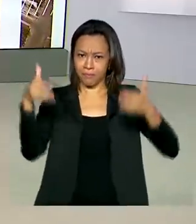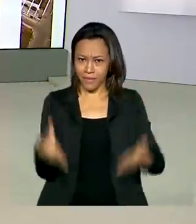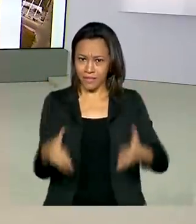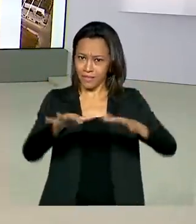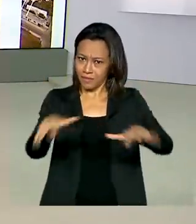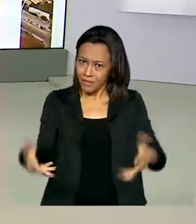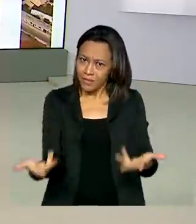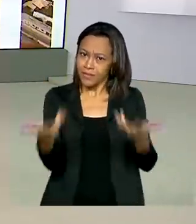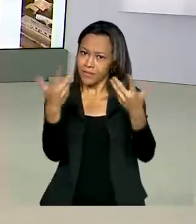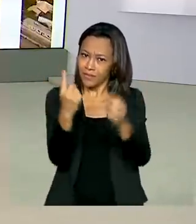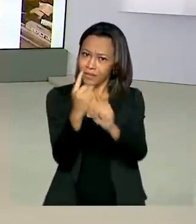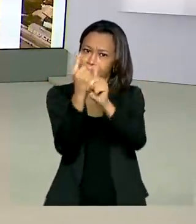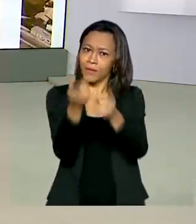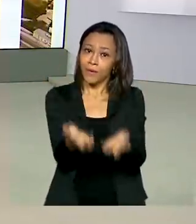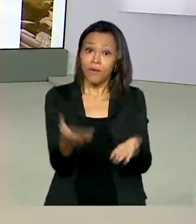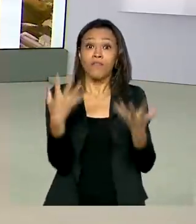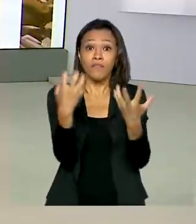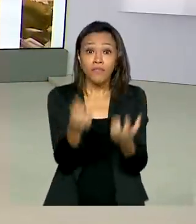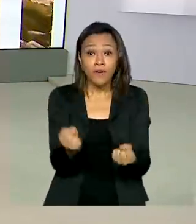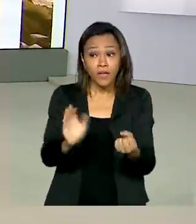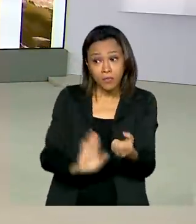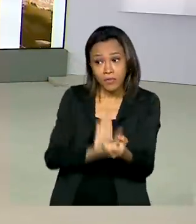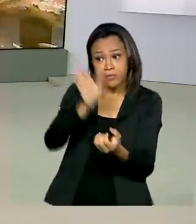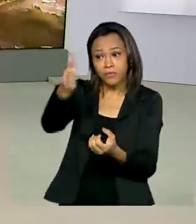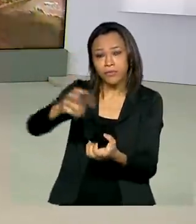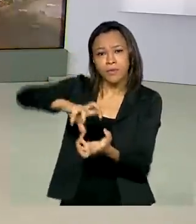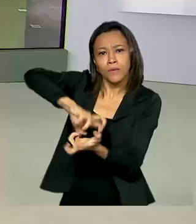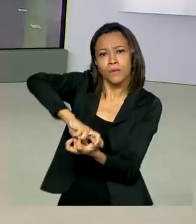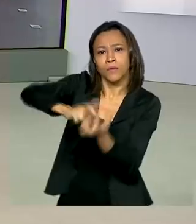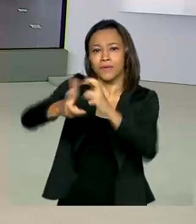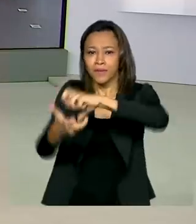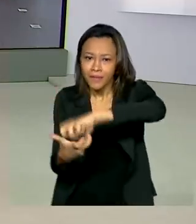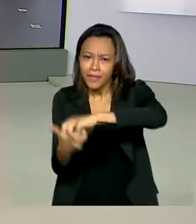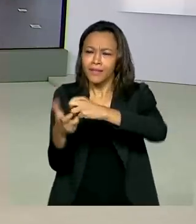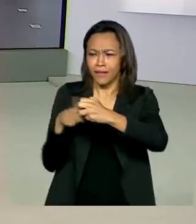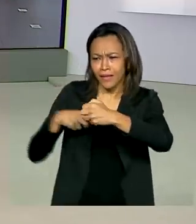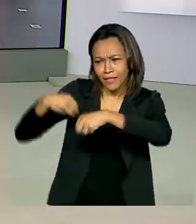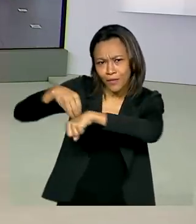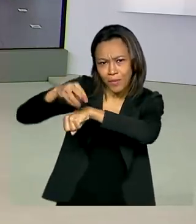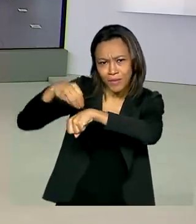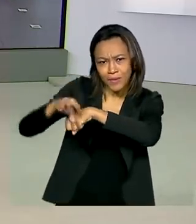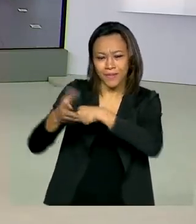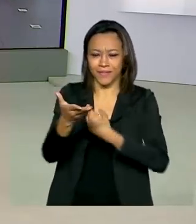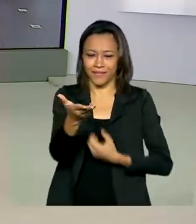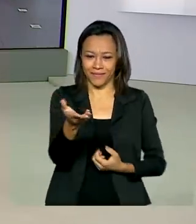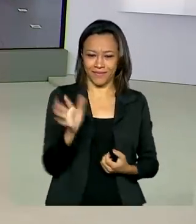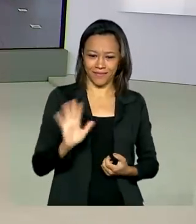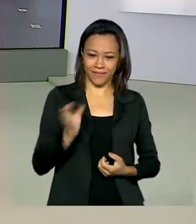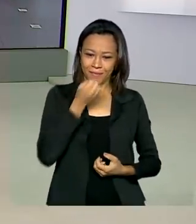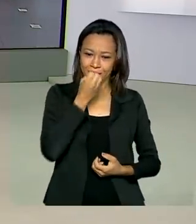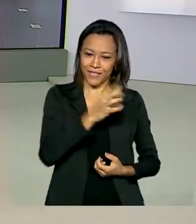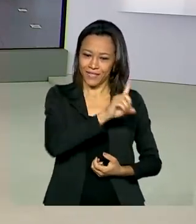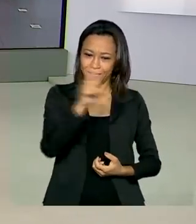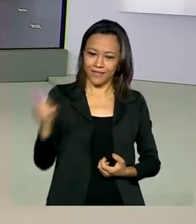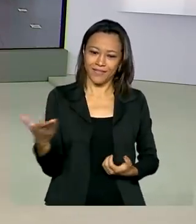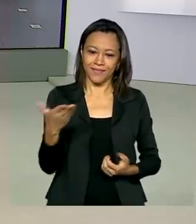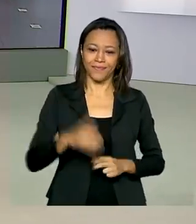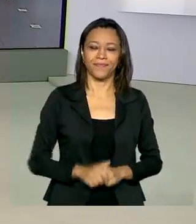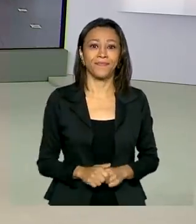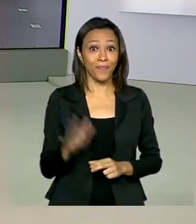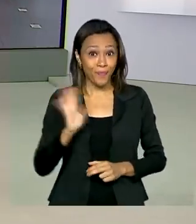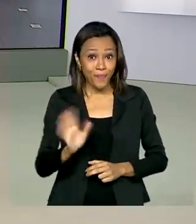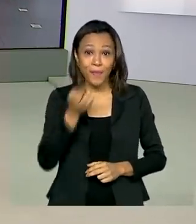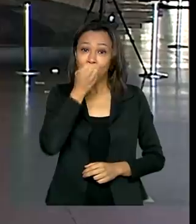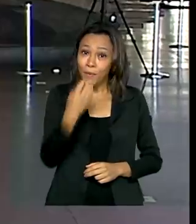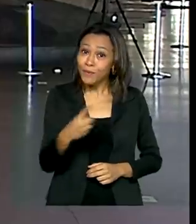A gente vai agora ao Itamaraty conversar com a repórter Selma Dias, que tem as informações para a gente. Oi, Selma, bom dia para você. Oi, Roberto,